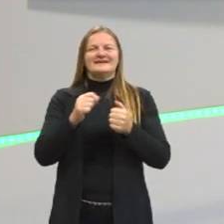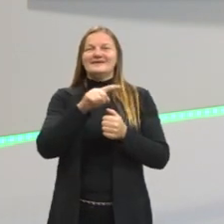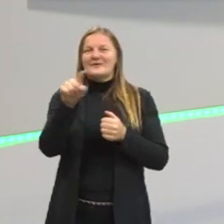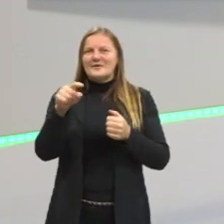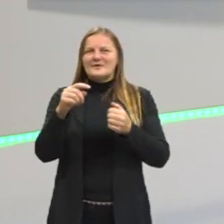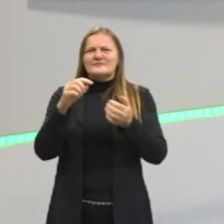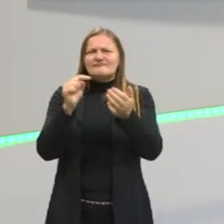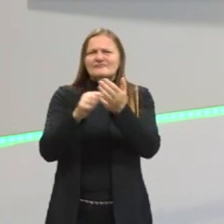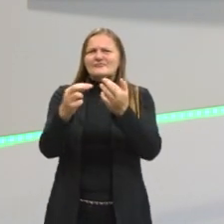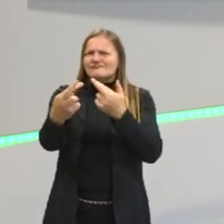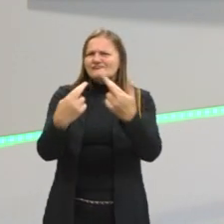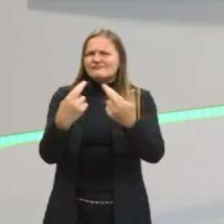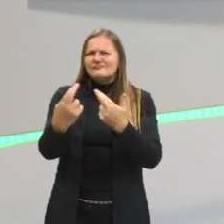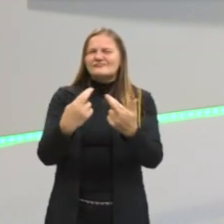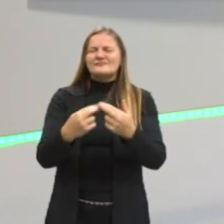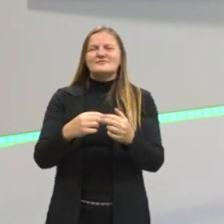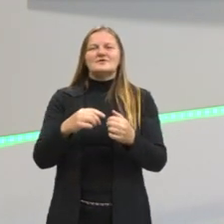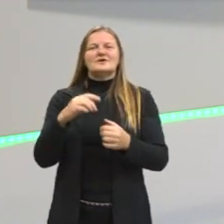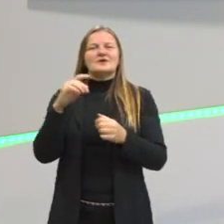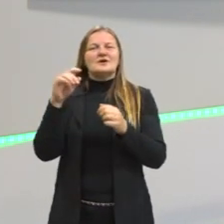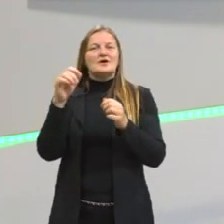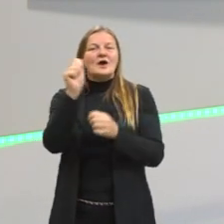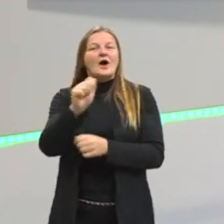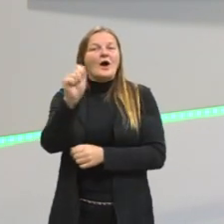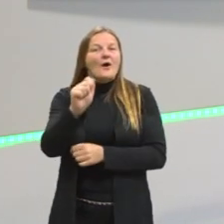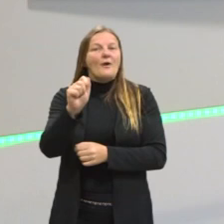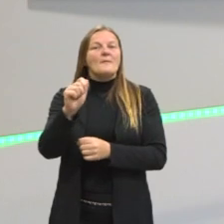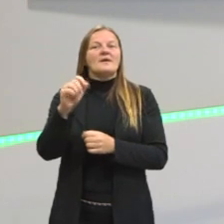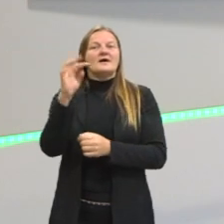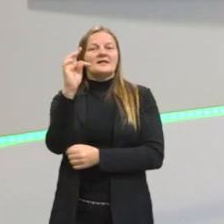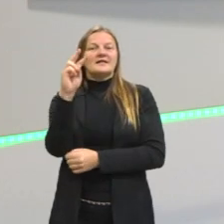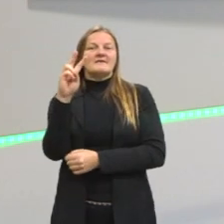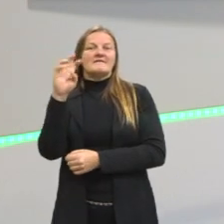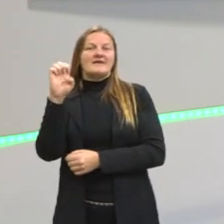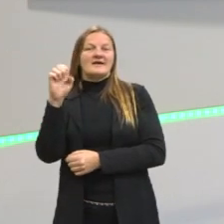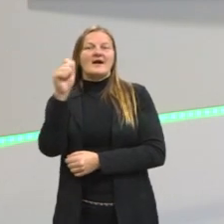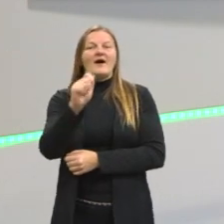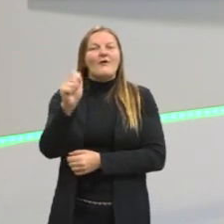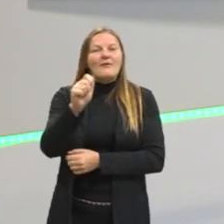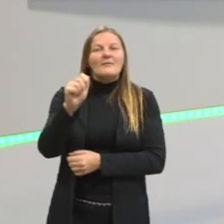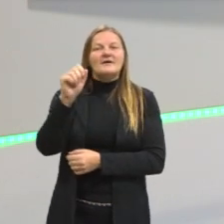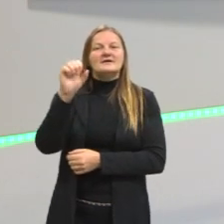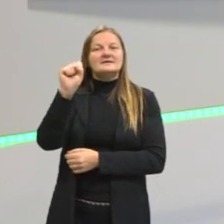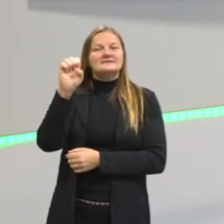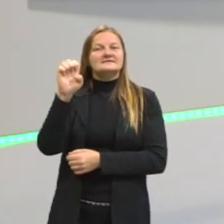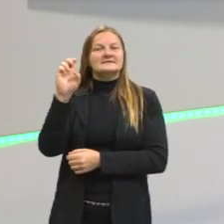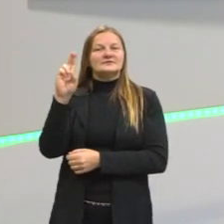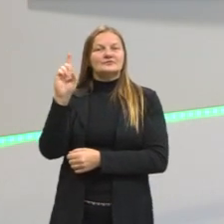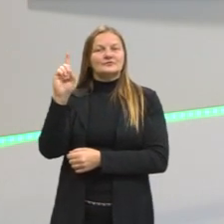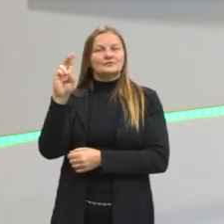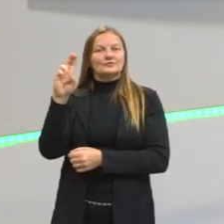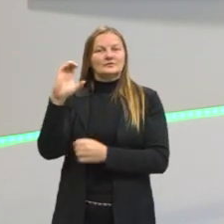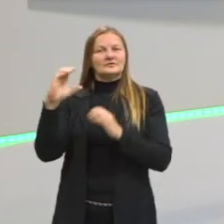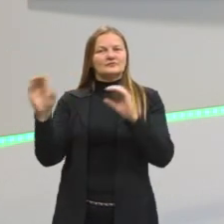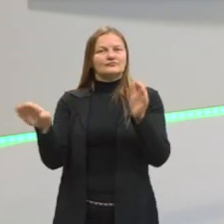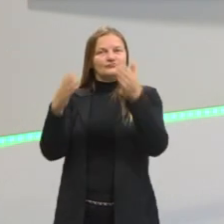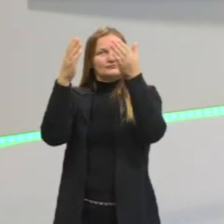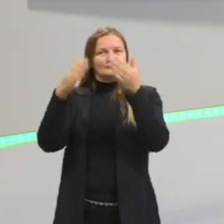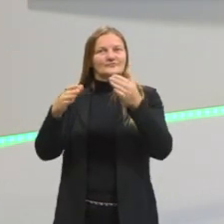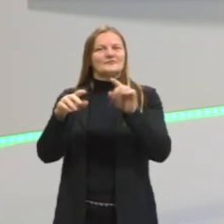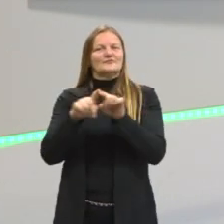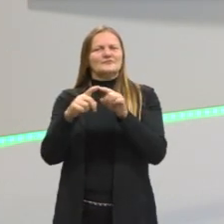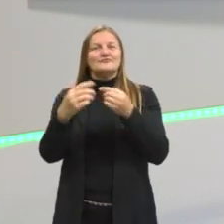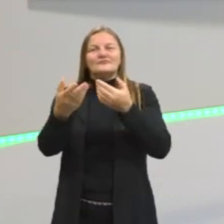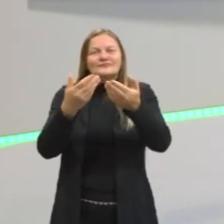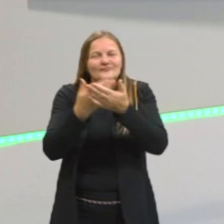Marquem a mim, marquem o arroba da TVE, marquem o arroba da Seduc. Compartilhem aí com a gente esse momento de estudos. Eu